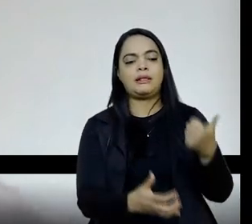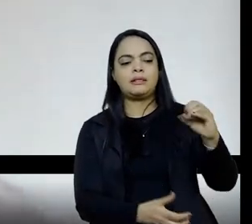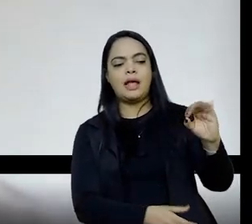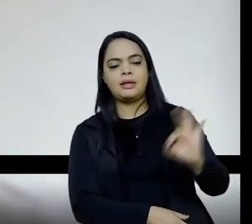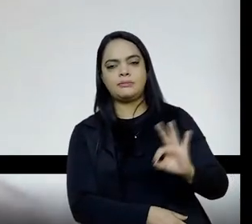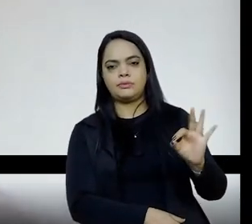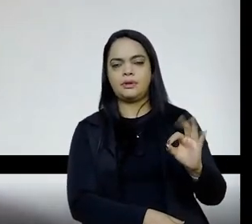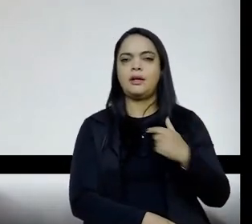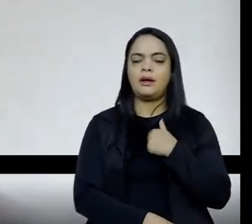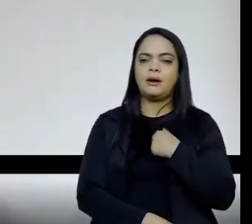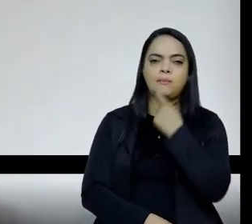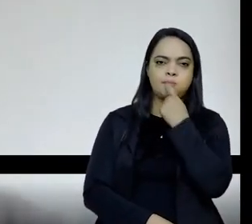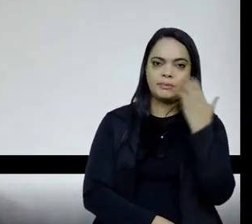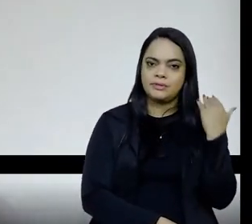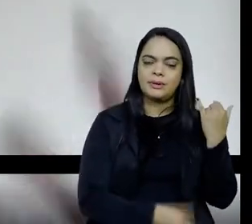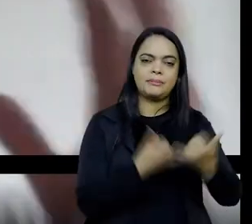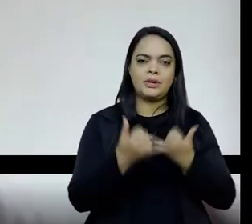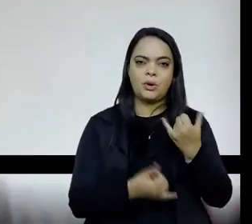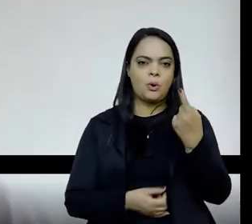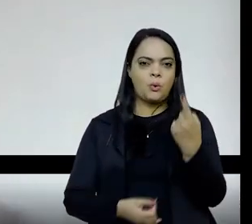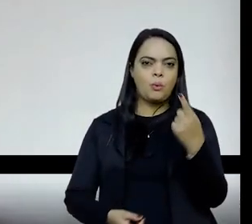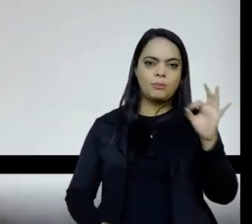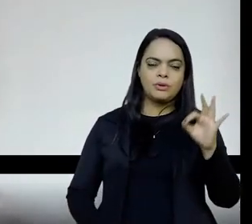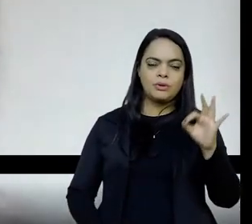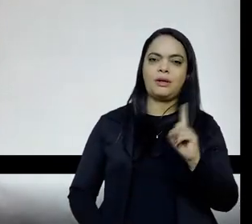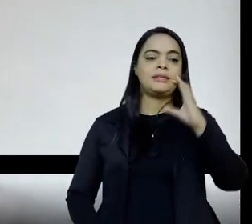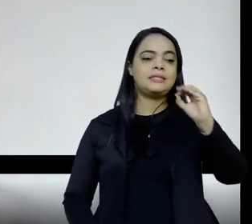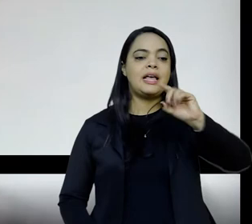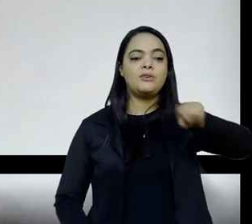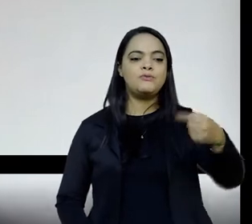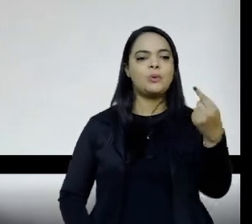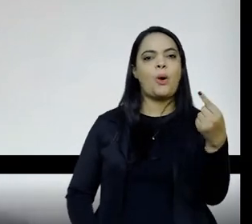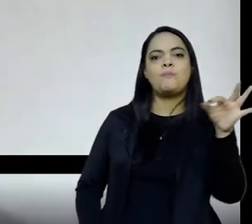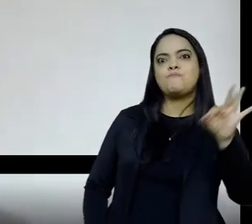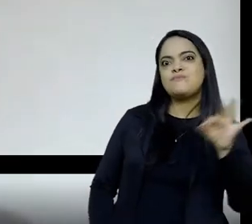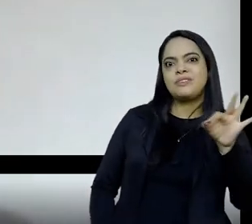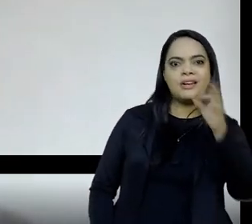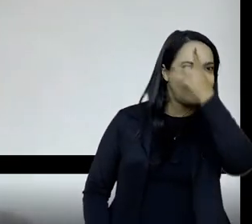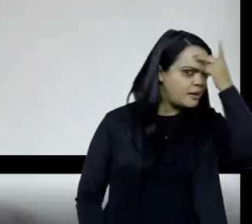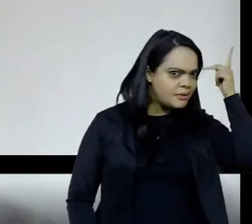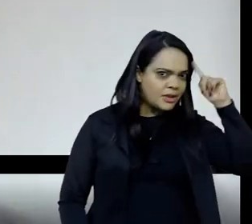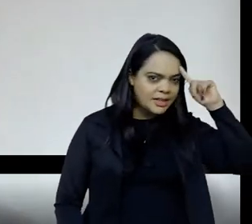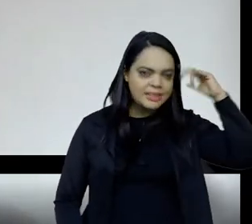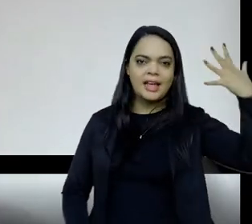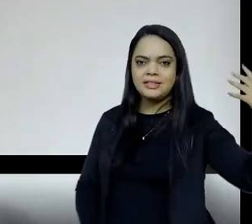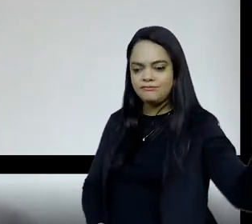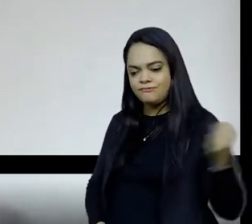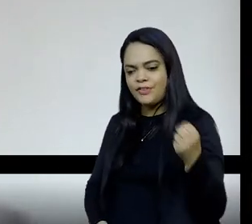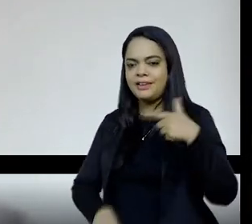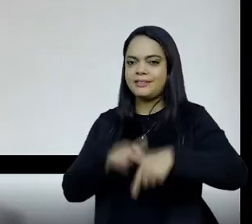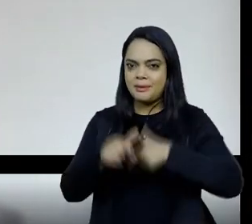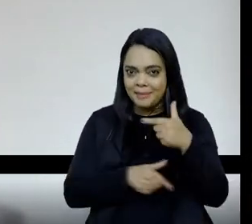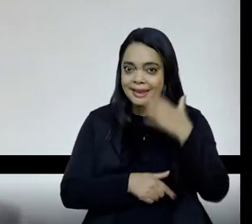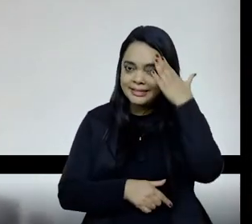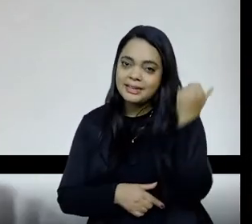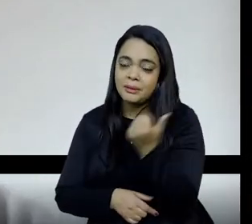vocês já estavam brincando, se 1%, não, se 0,1% dessas pessoas resolvem trabalhar com a gente, vocês já fizeram as contas de